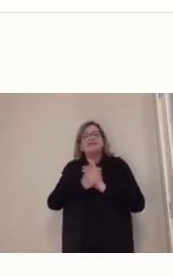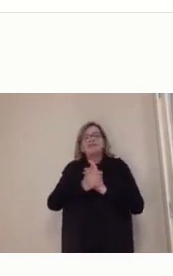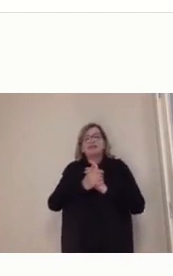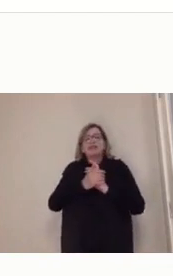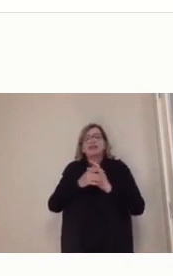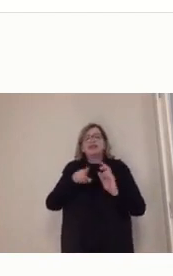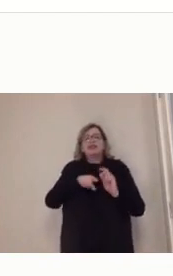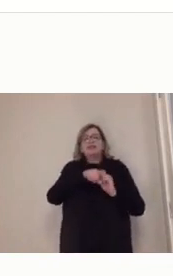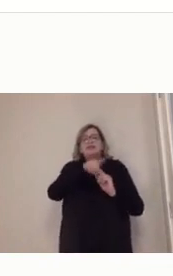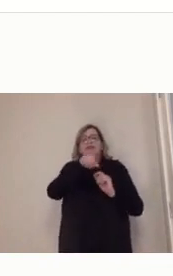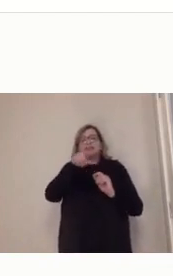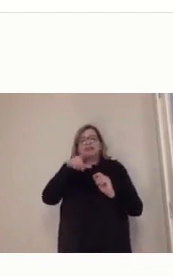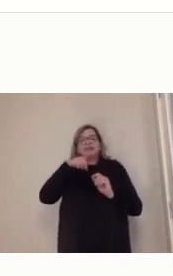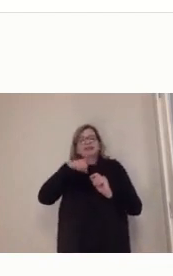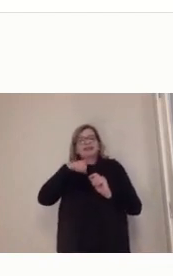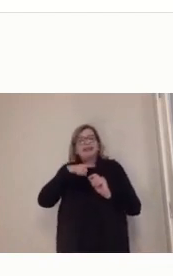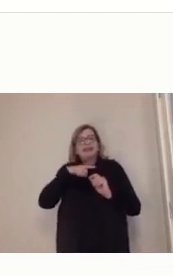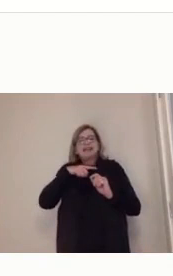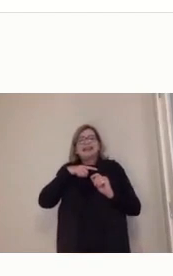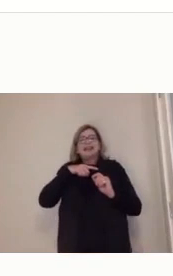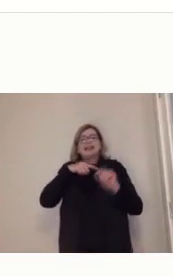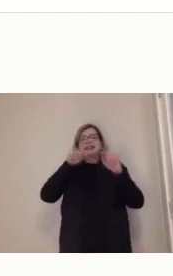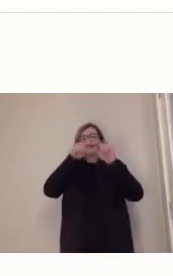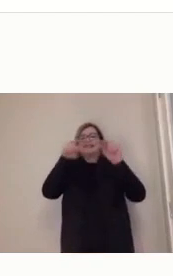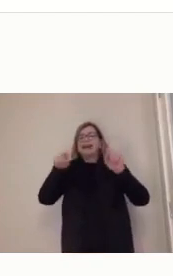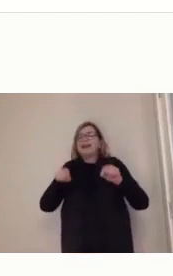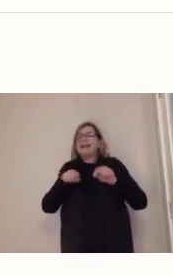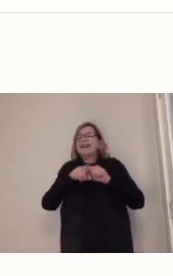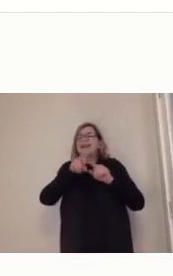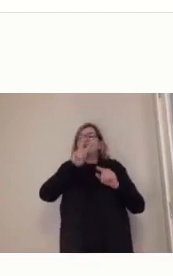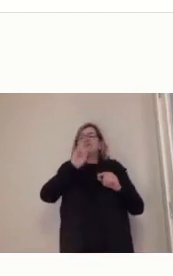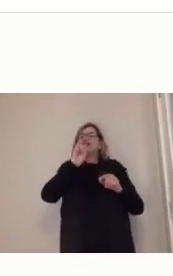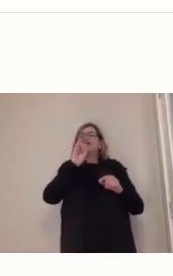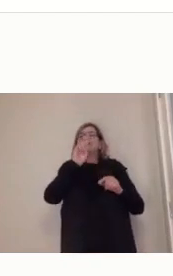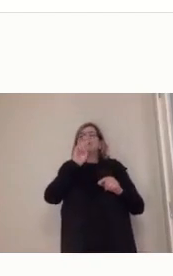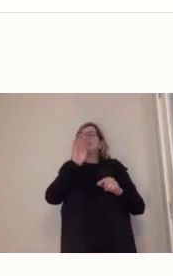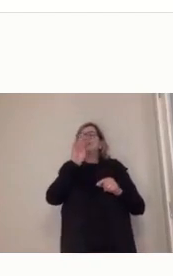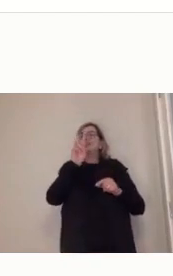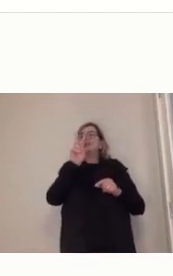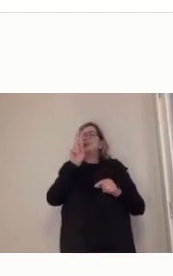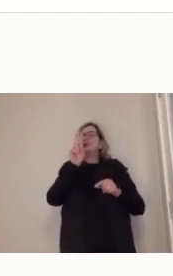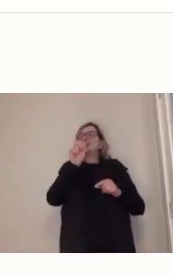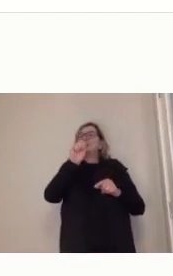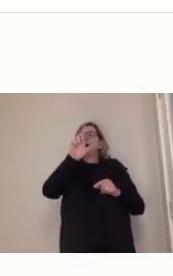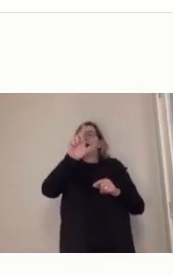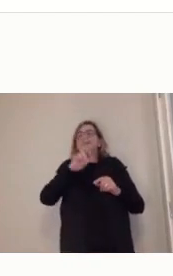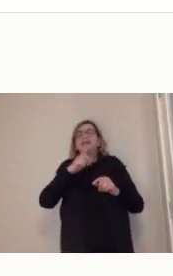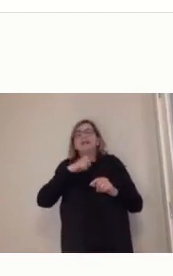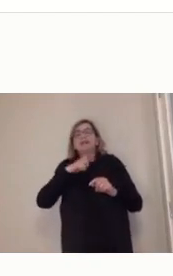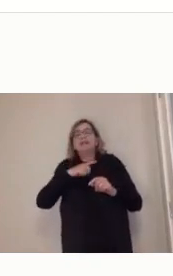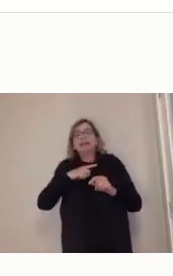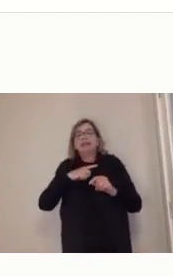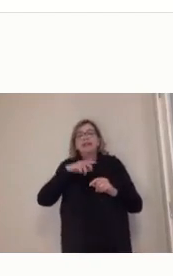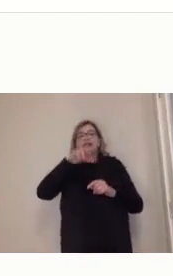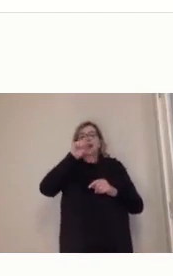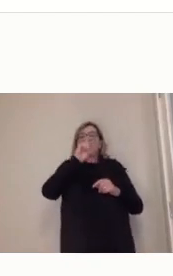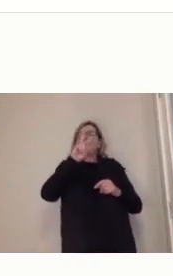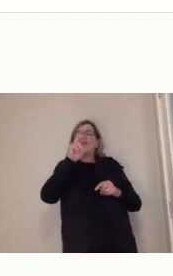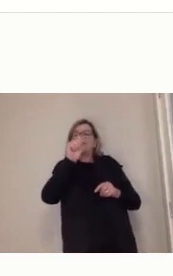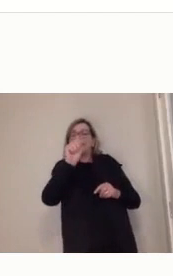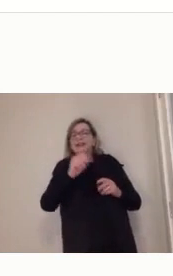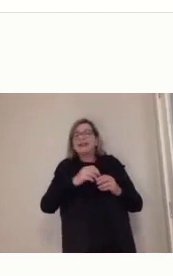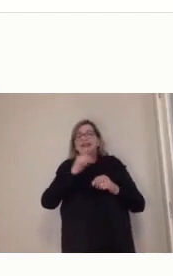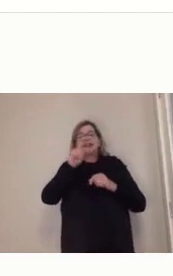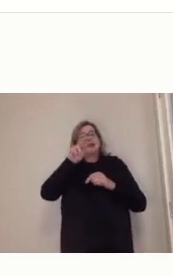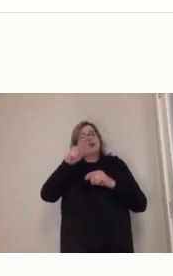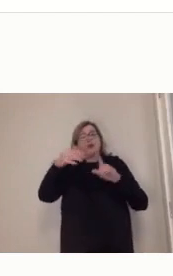Mundo, no nosso caso, você tem o surgimento aí da web 2.0, né? Que fez com que isso acontecesse, que